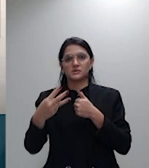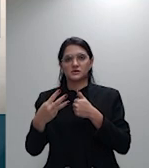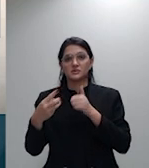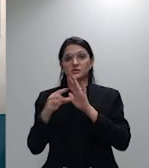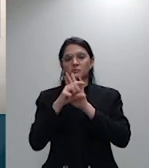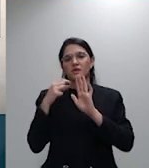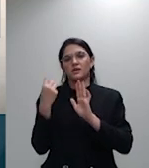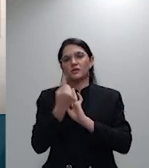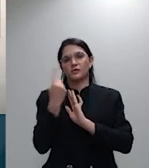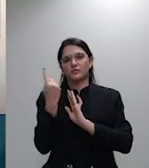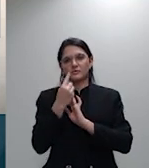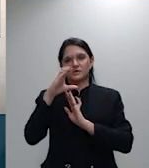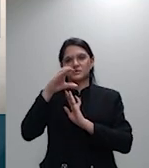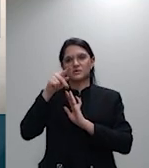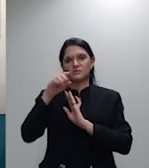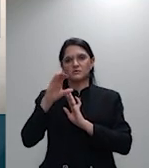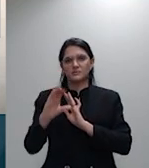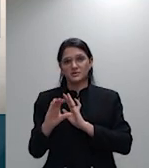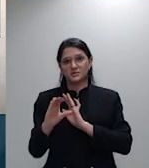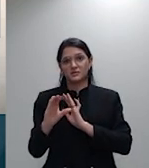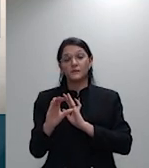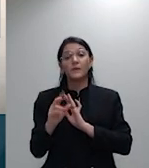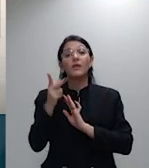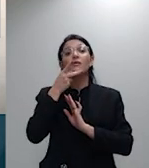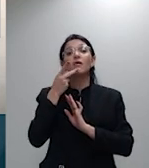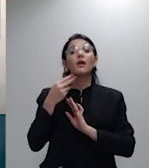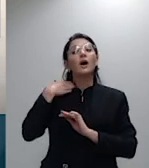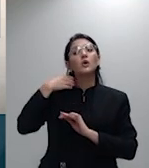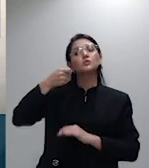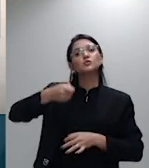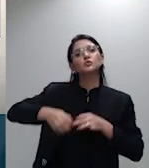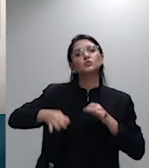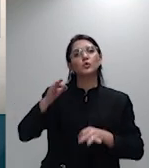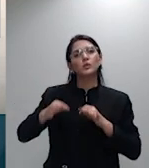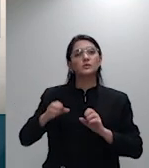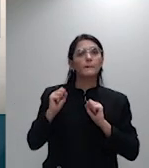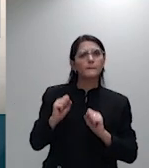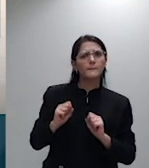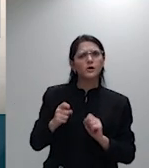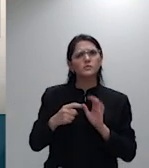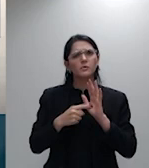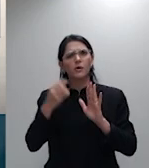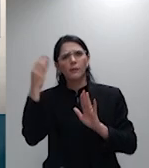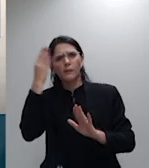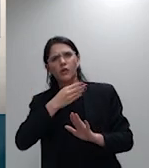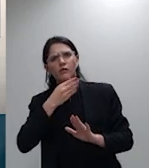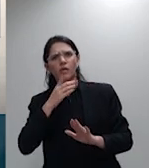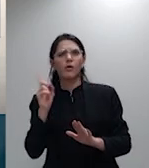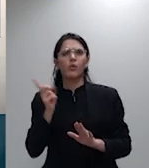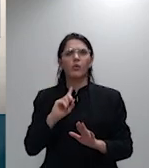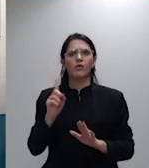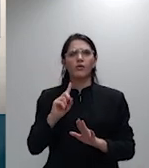que, casuisticamente, o juiz possa também redistribuir o ônus da prova como disposto no artigo 6º, inciso